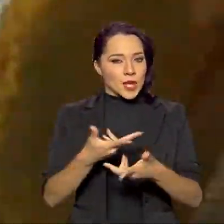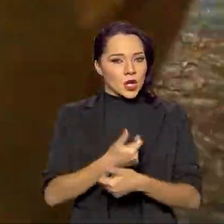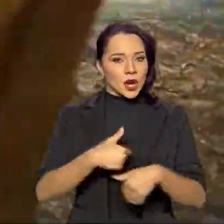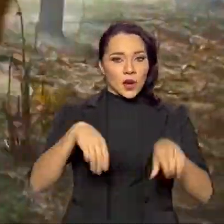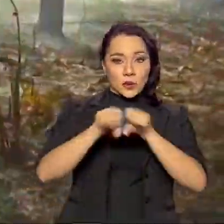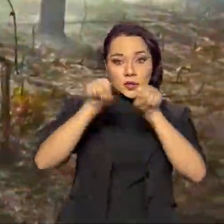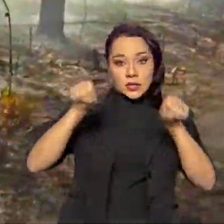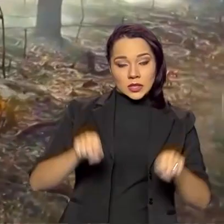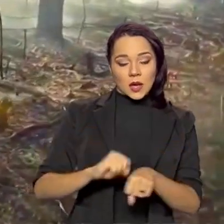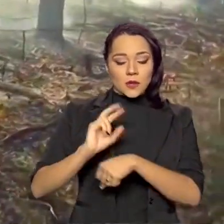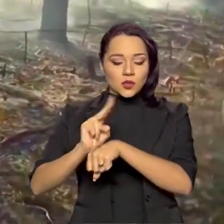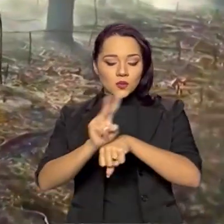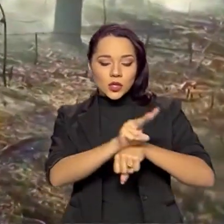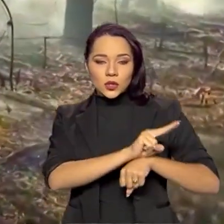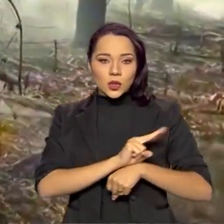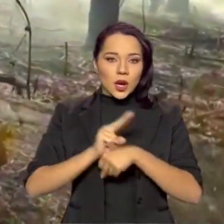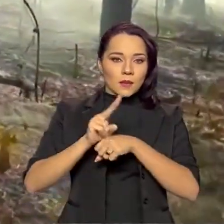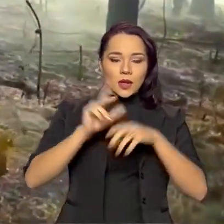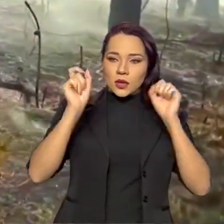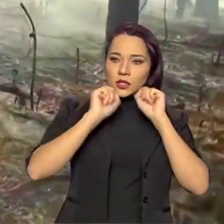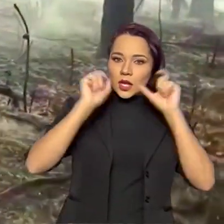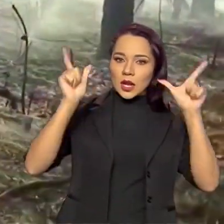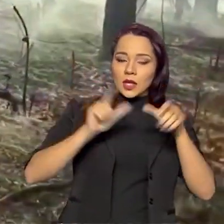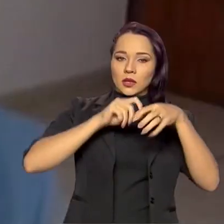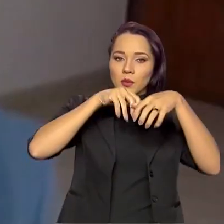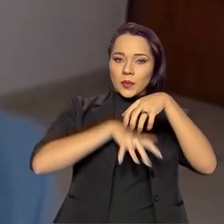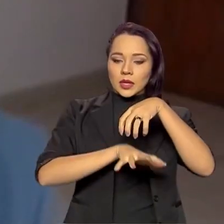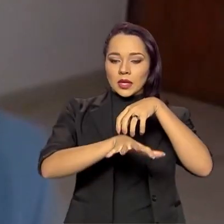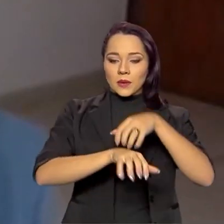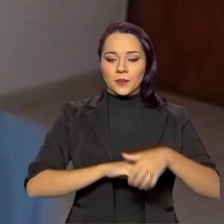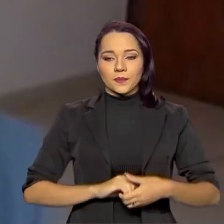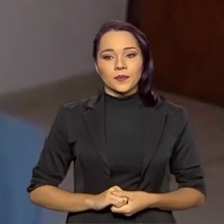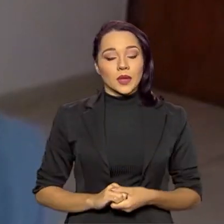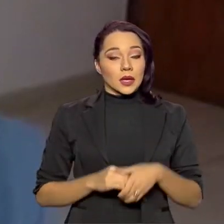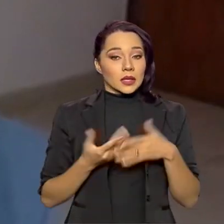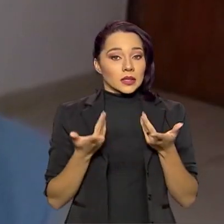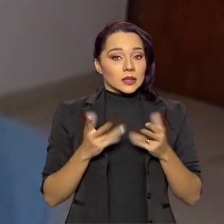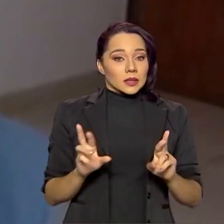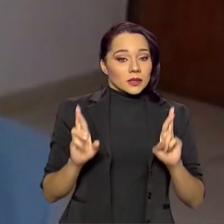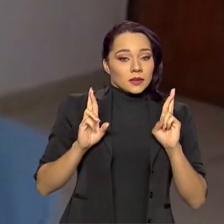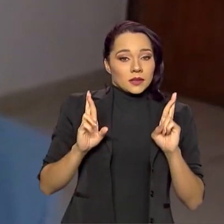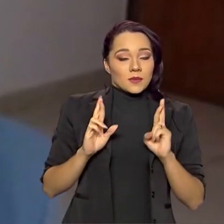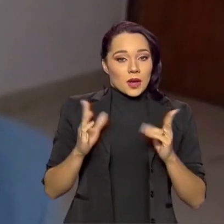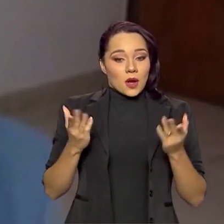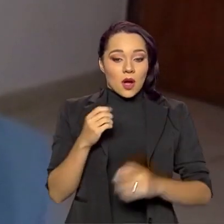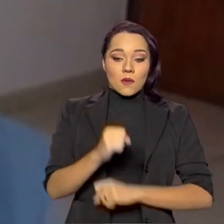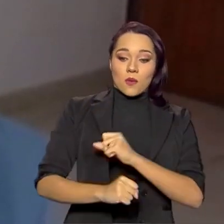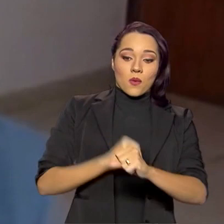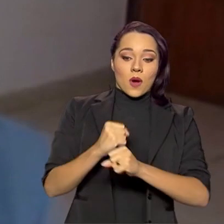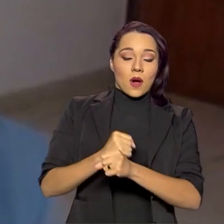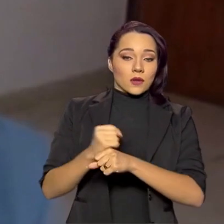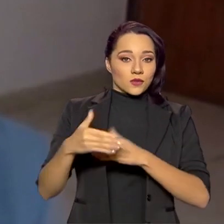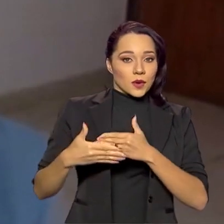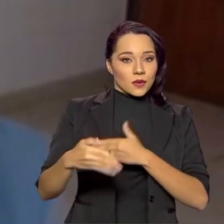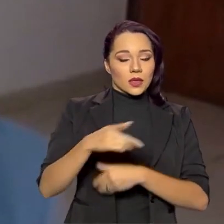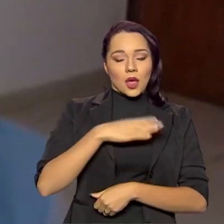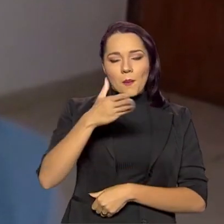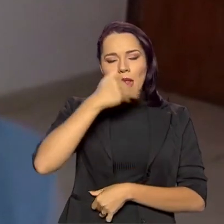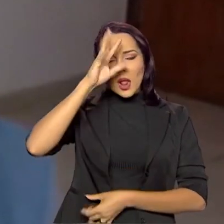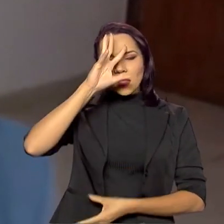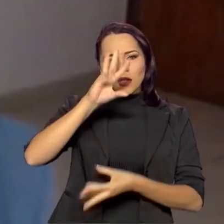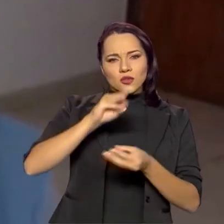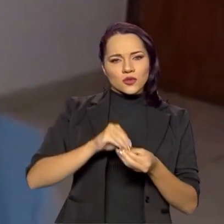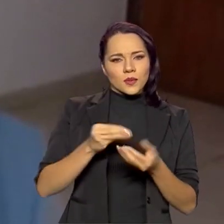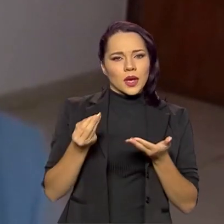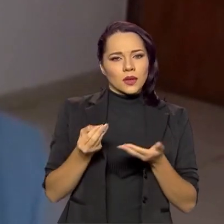sistemas de monitoramento de alerta no Pantanal. A gente espera, no próximo ano, ter um melhor entendimento